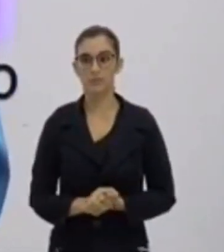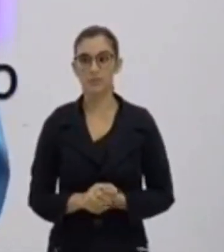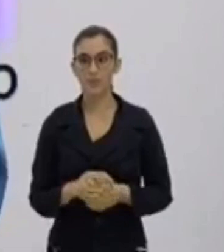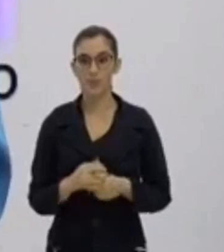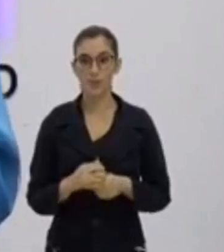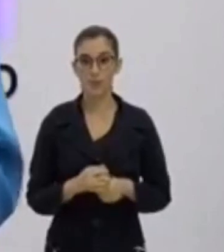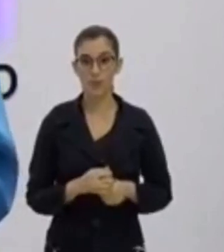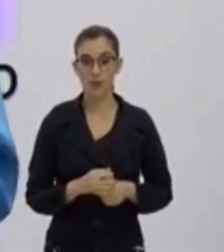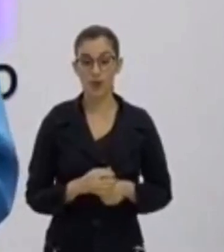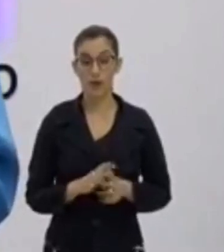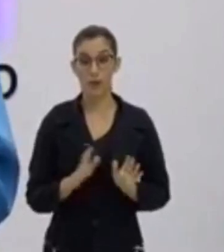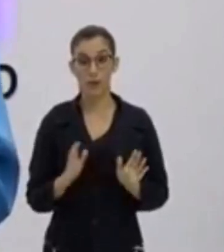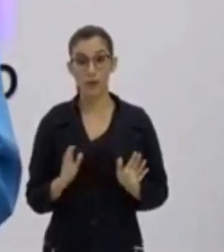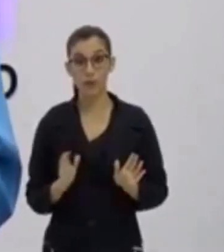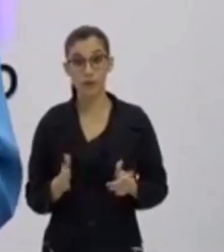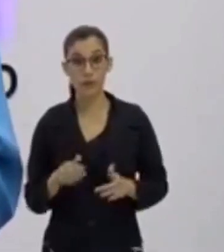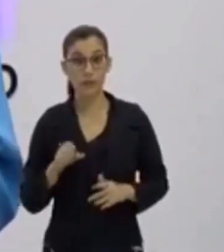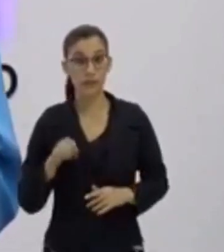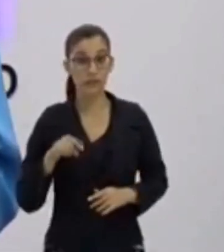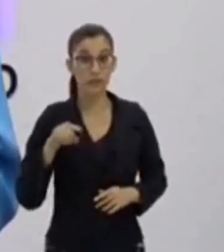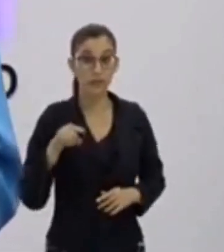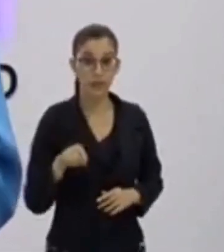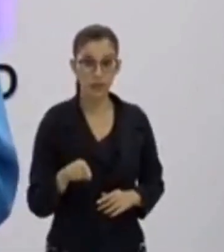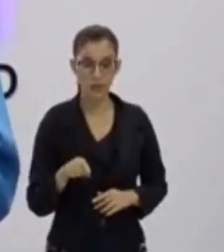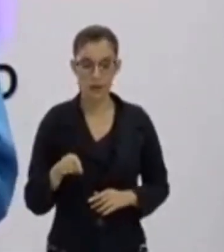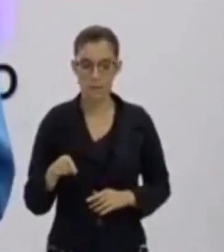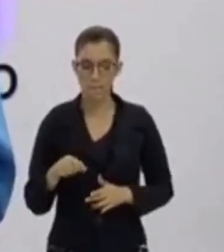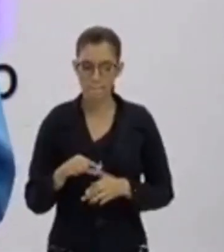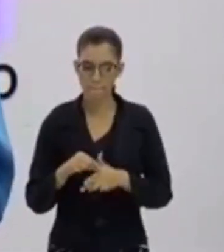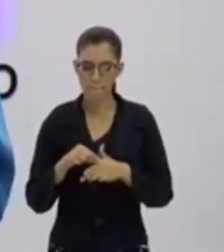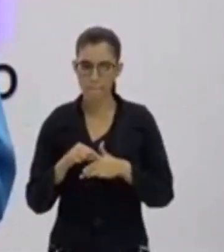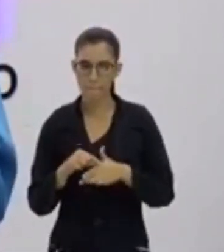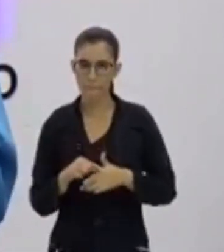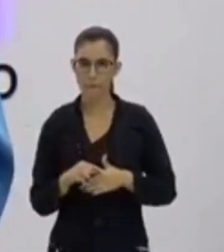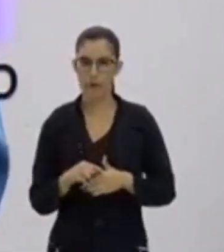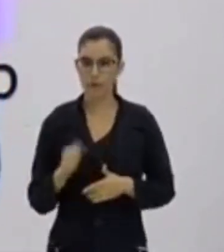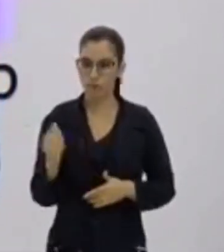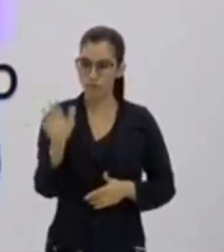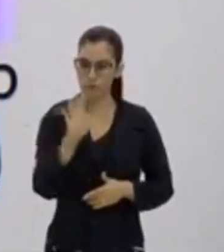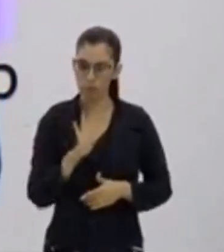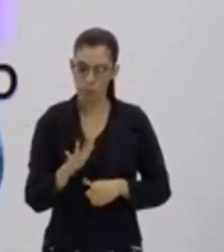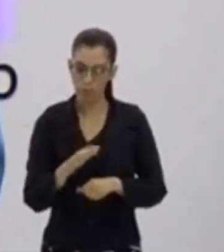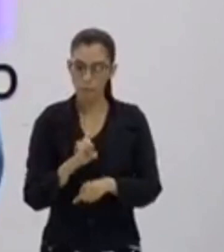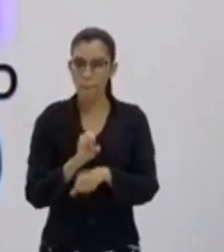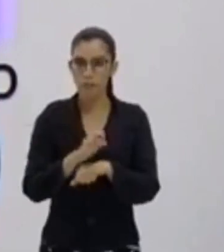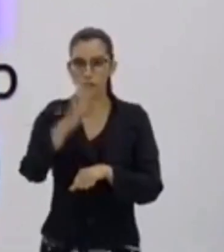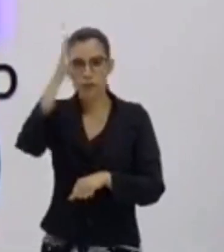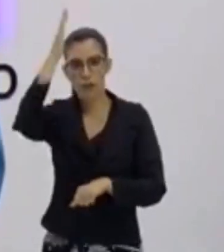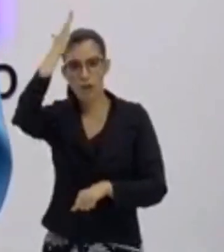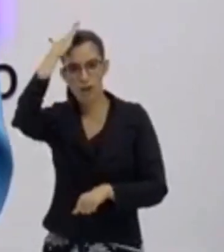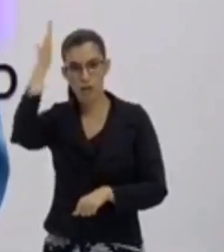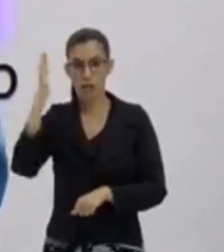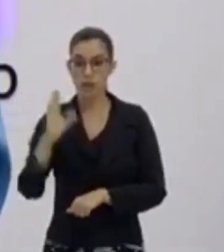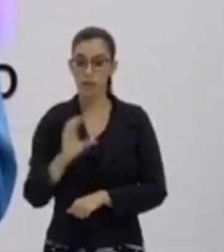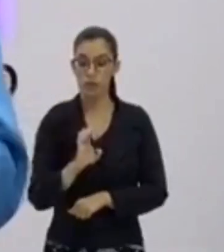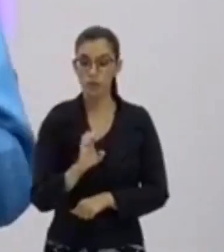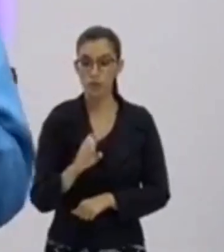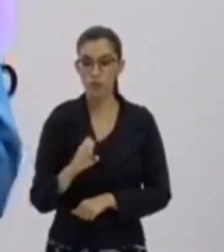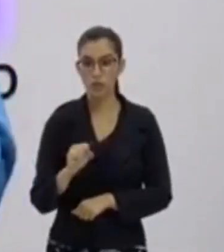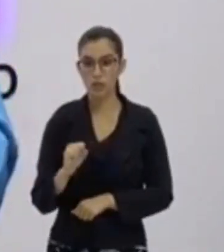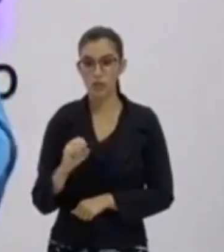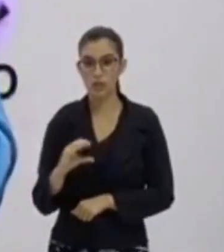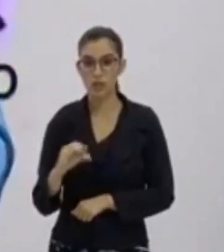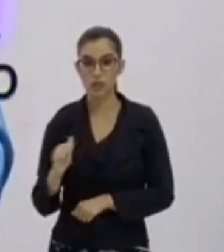Agora, se você pegar um mapa do estado do Pará, ele é feito em uma escala pequena, porque você tem uma